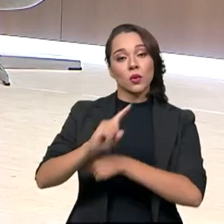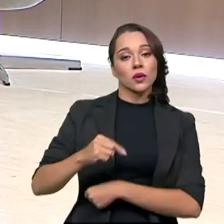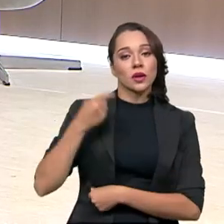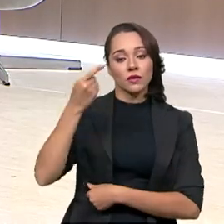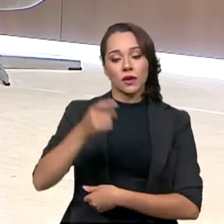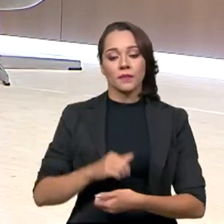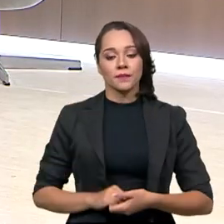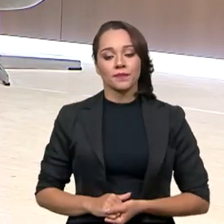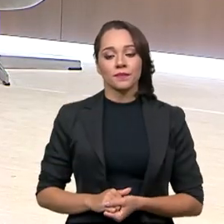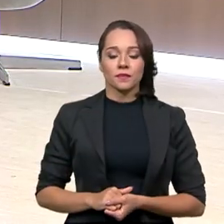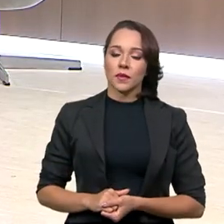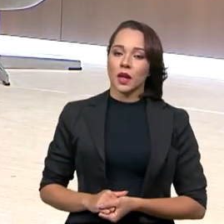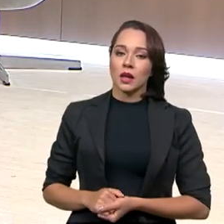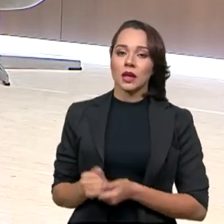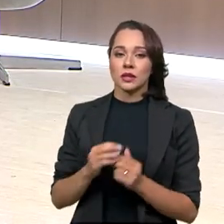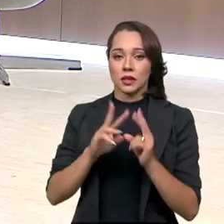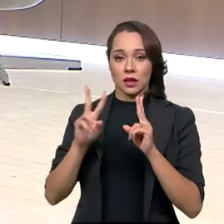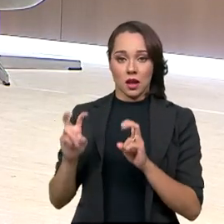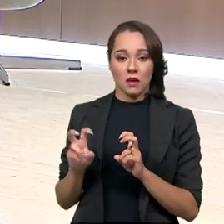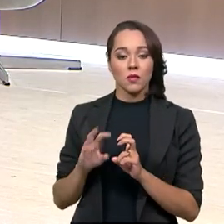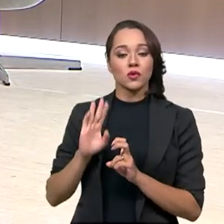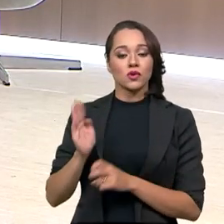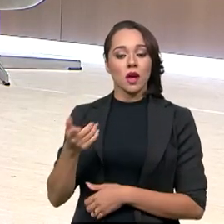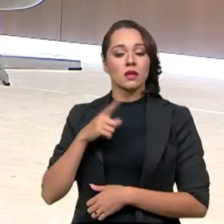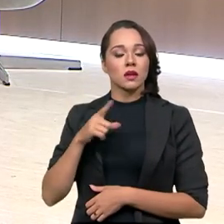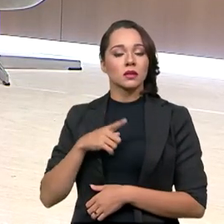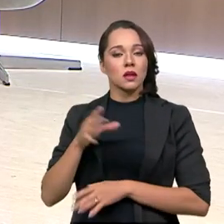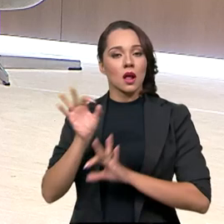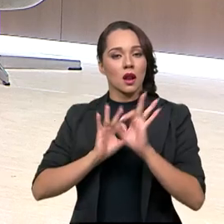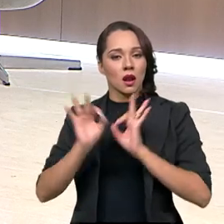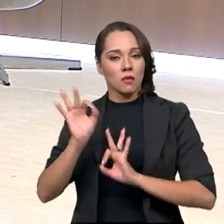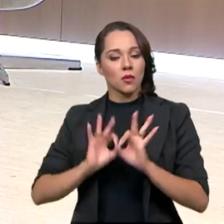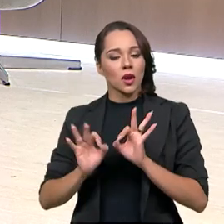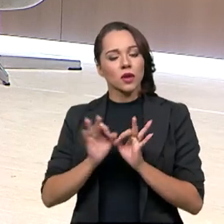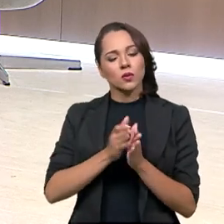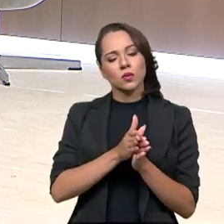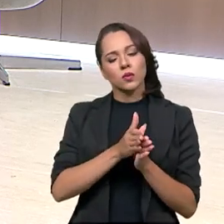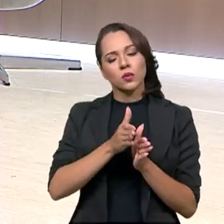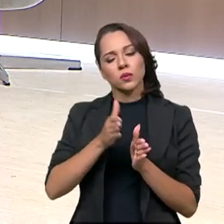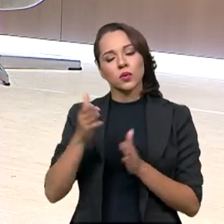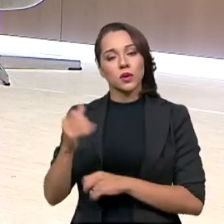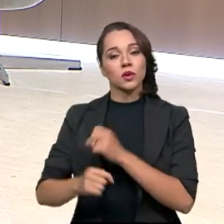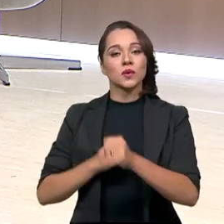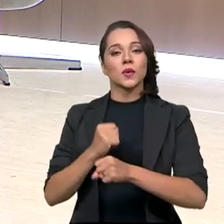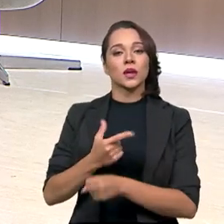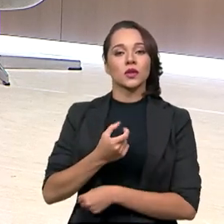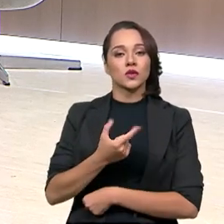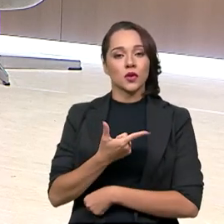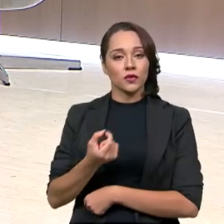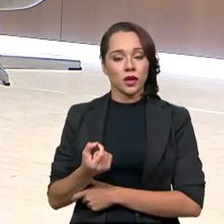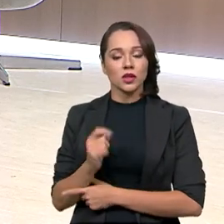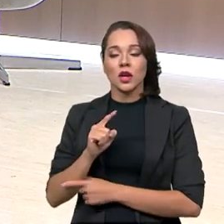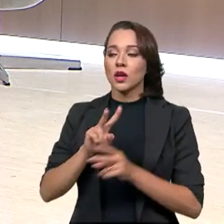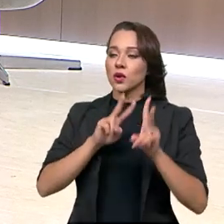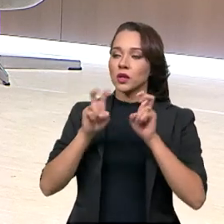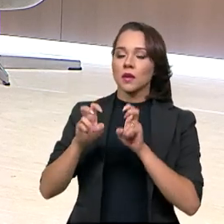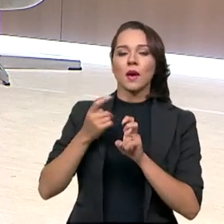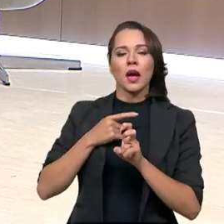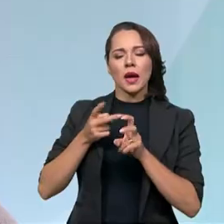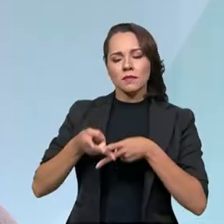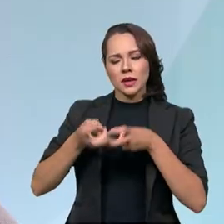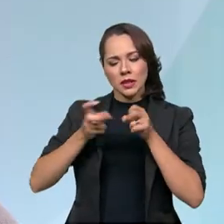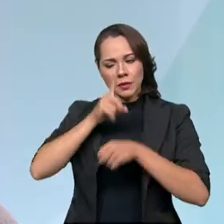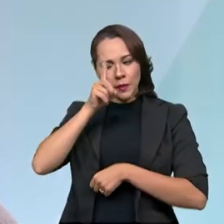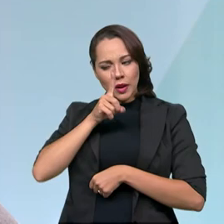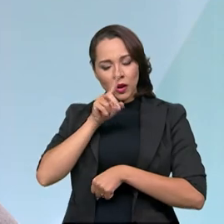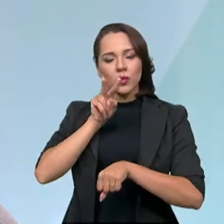E esse tema, ele vem sendo construído ao longo, desde 2020, que nós chamamos, o tema era Perceba o